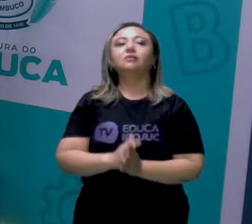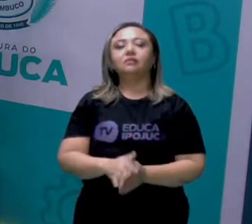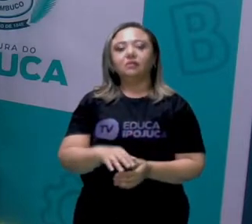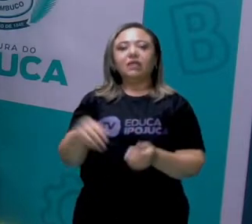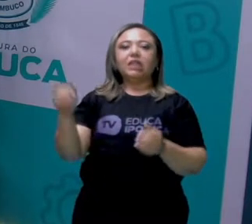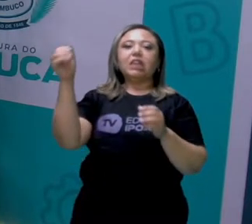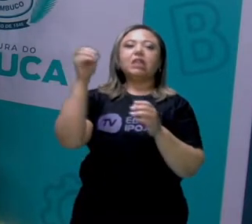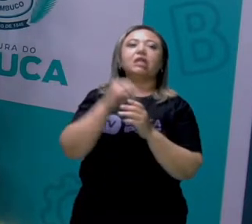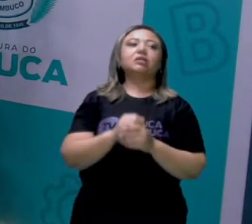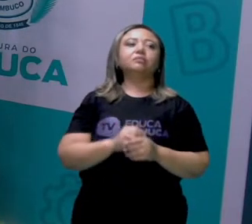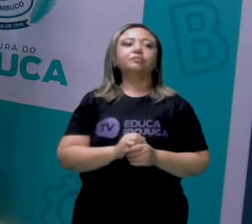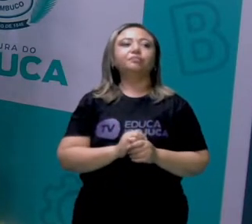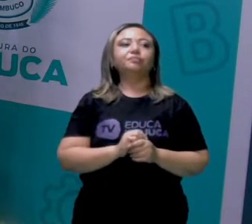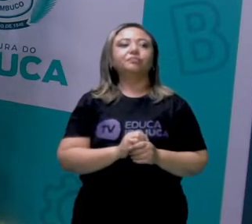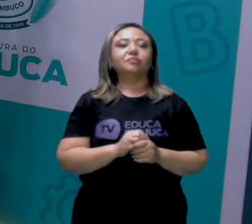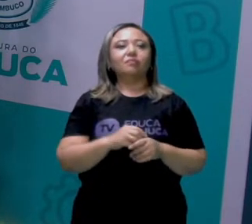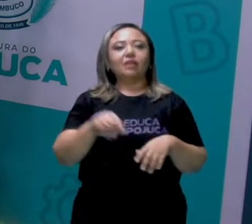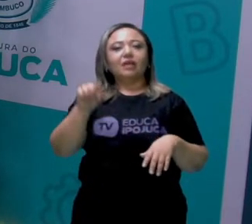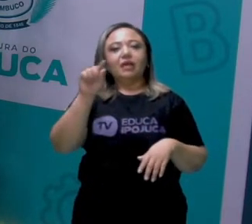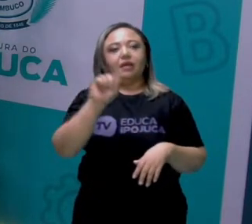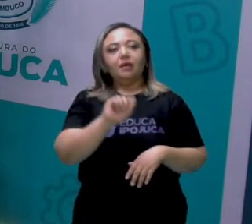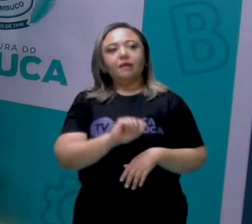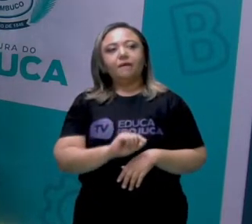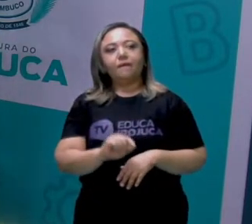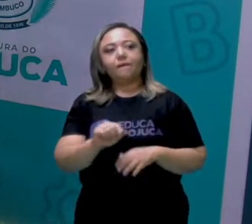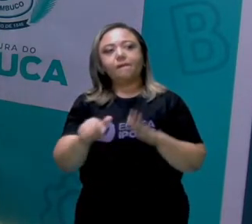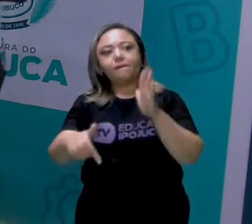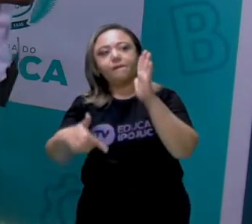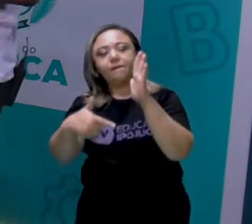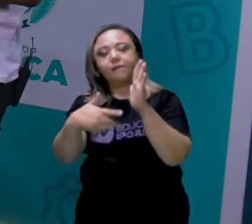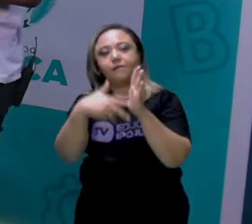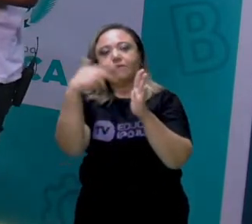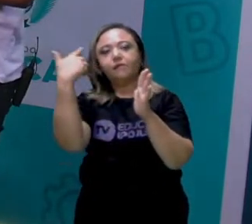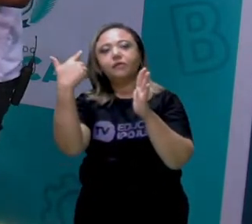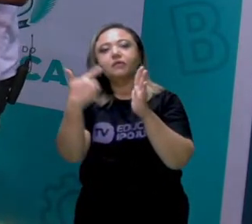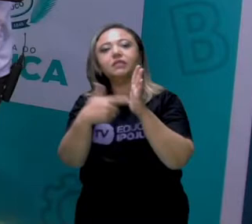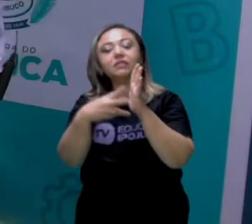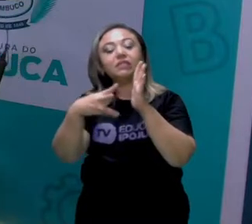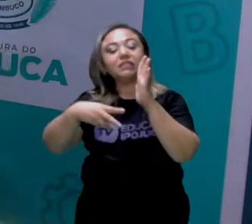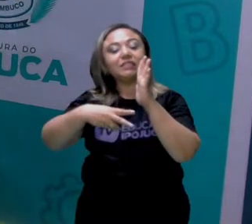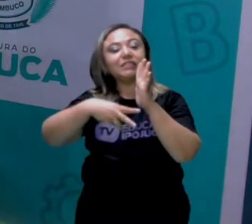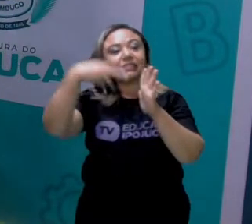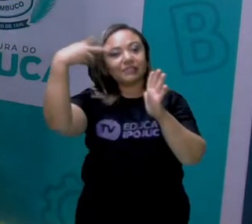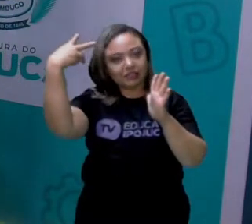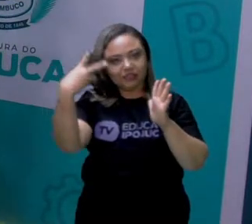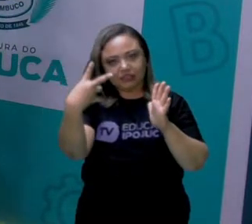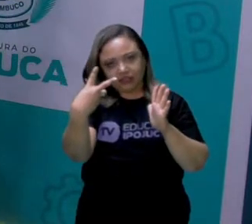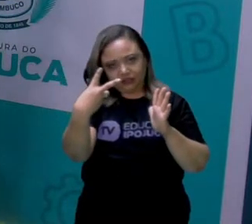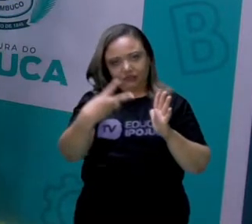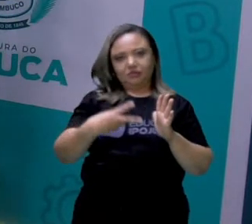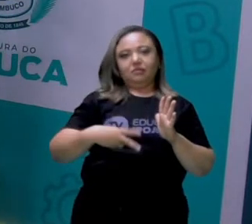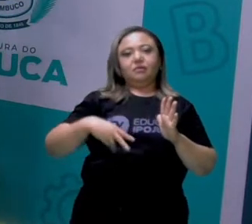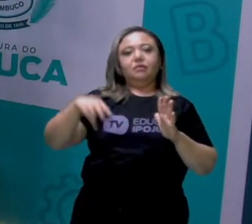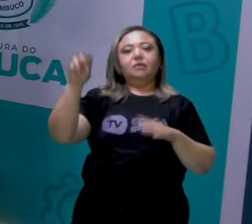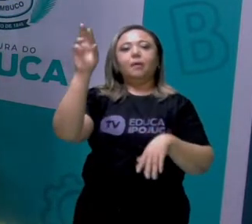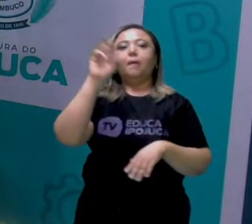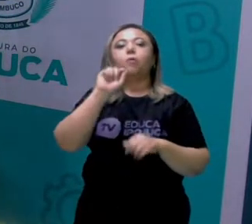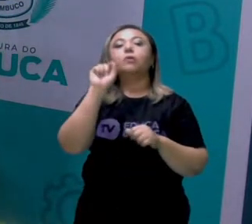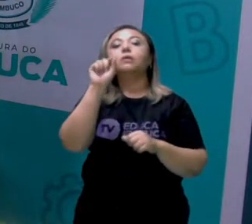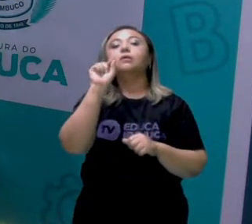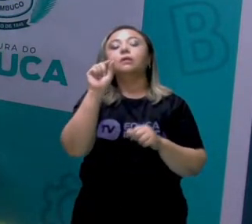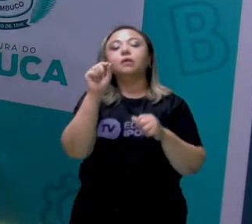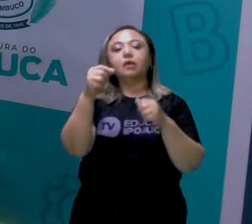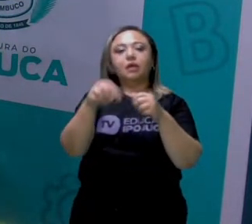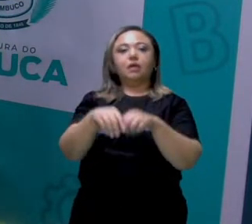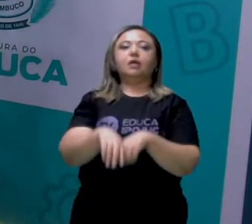contextos fisiológicos. Terceira pergunta foi o que é exercício físico. E